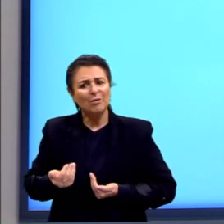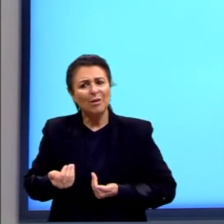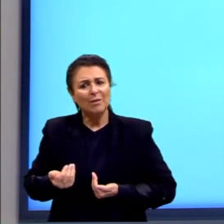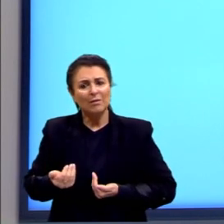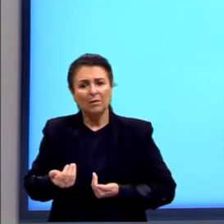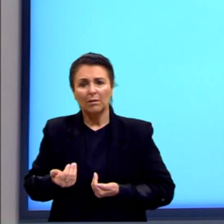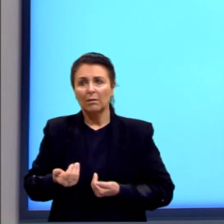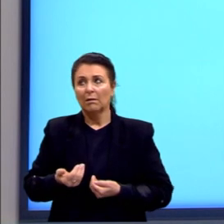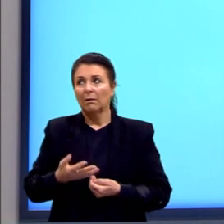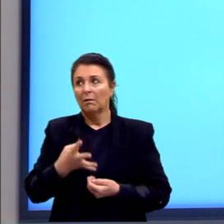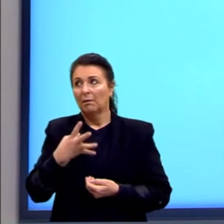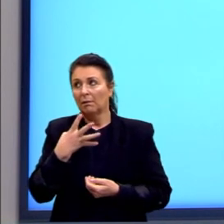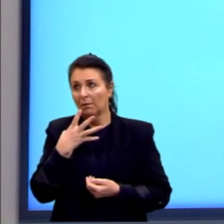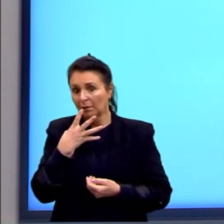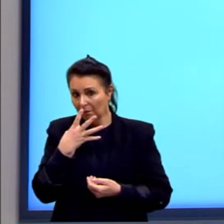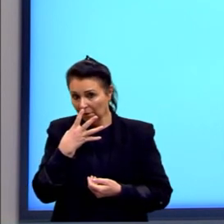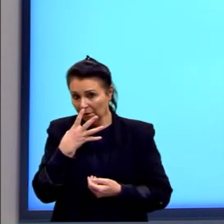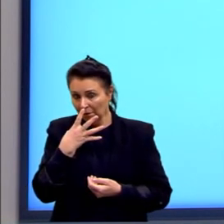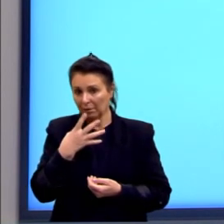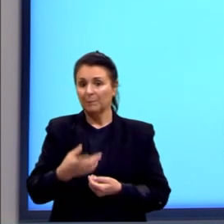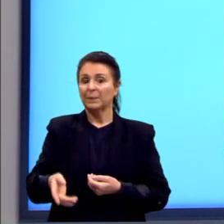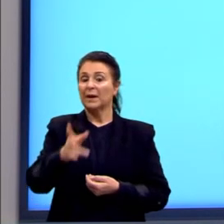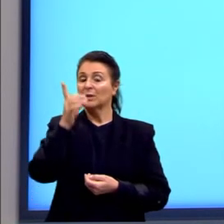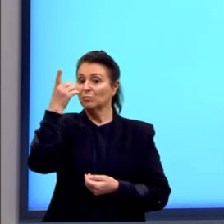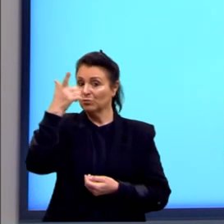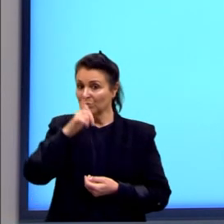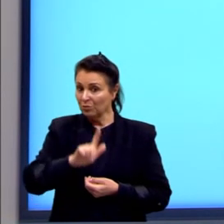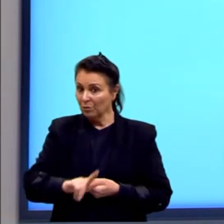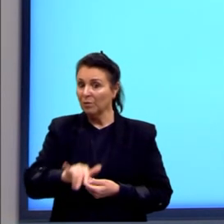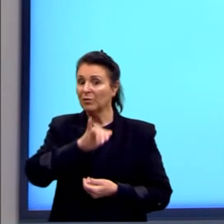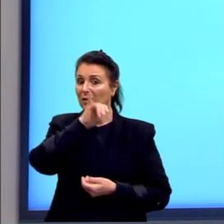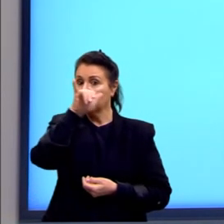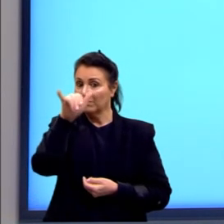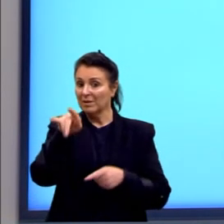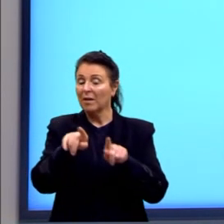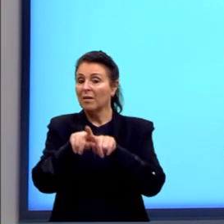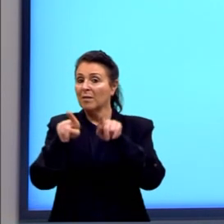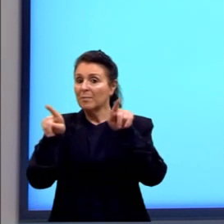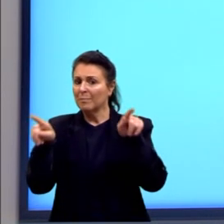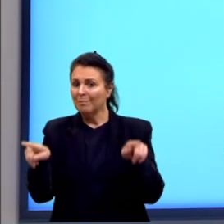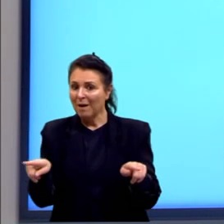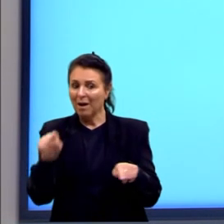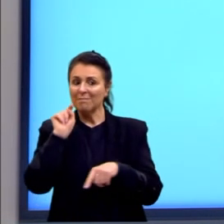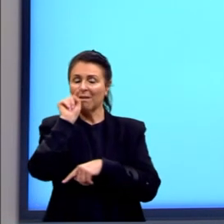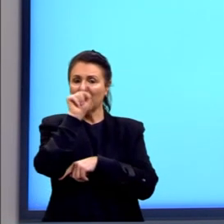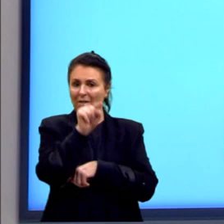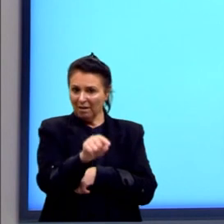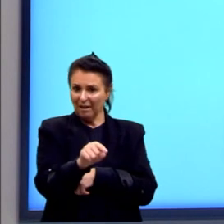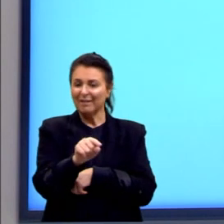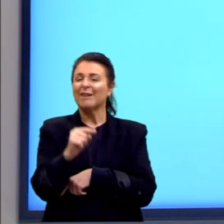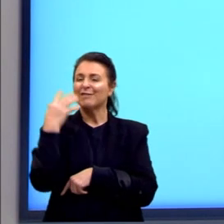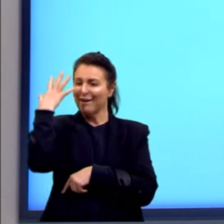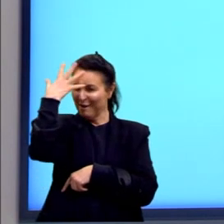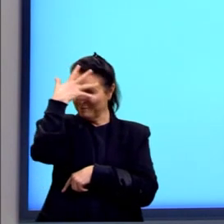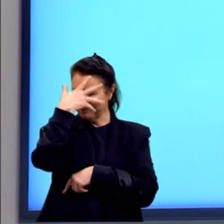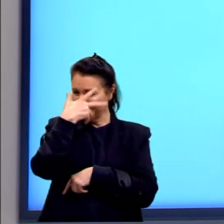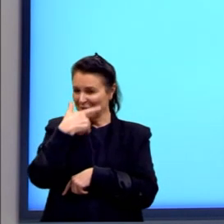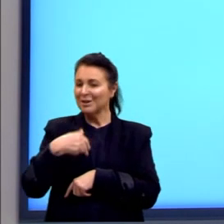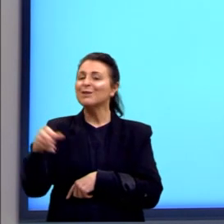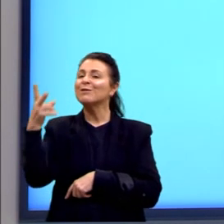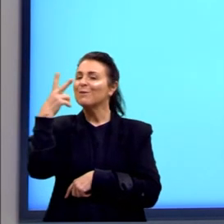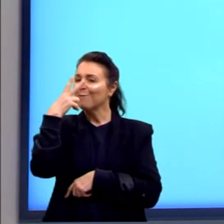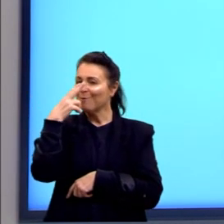o dono dele diz de novo, mas ele já era bonitão como o papai.